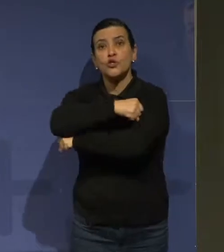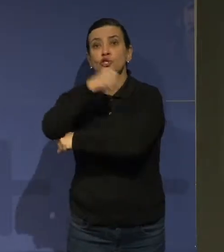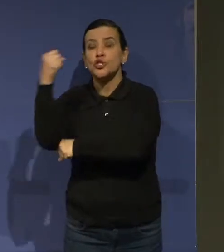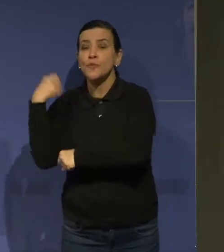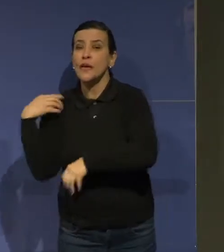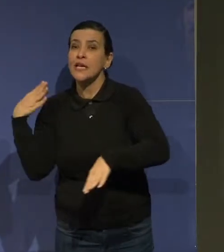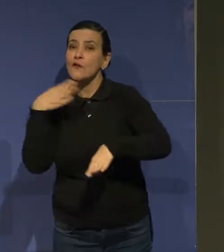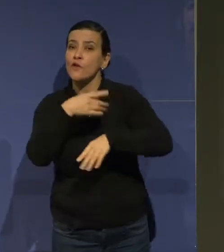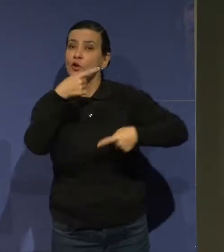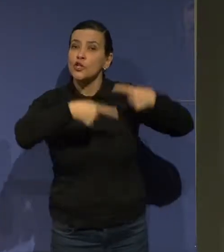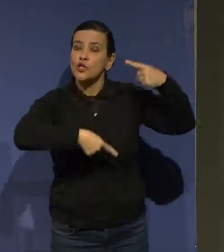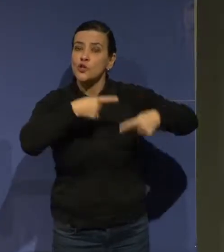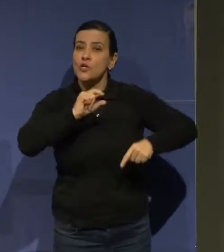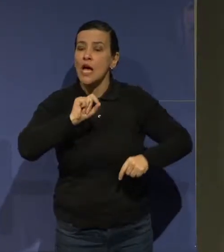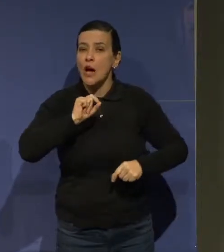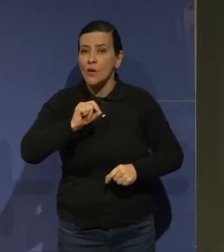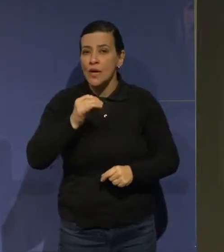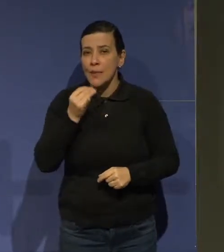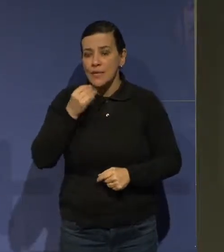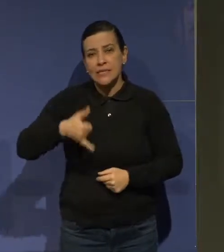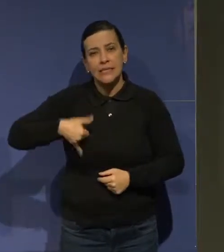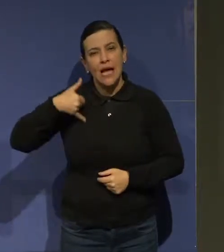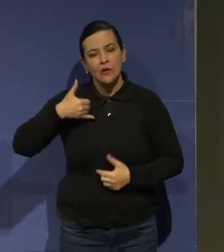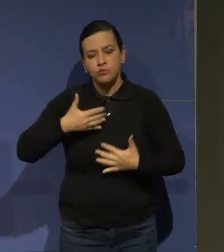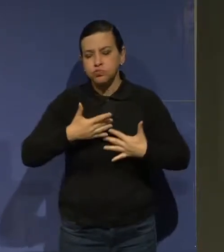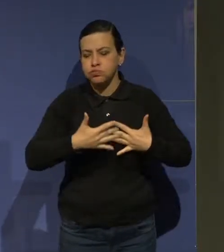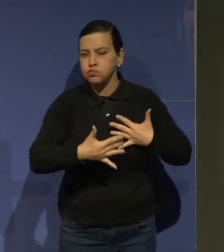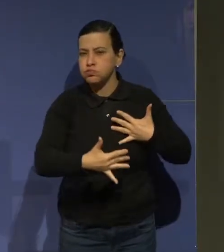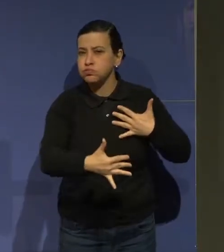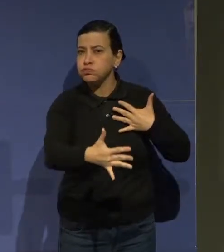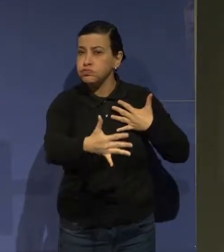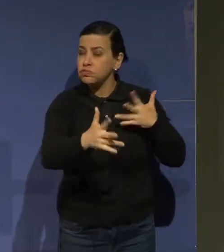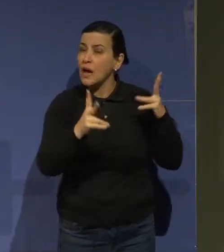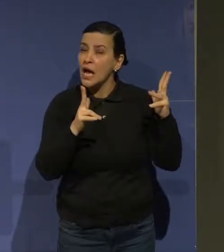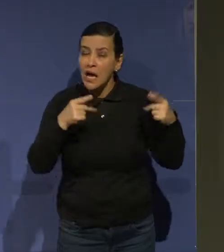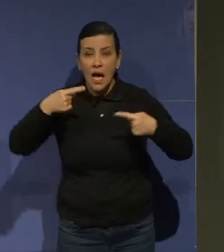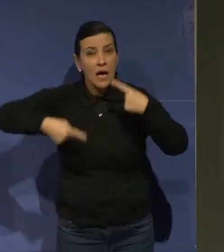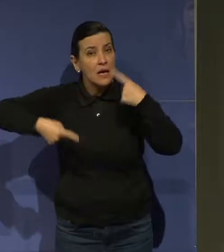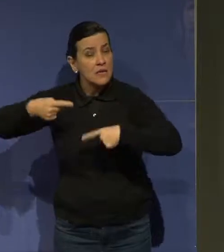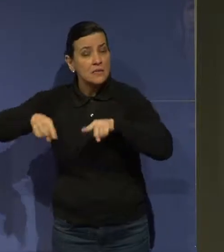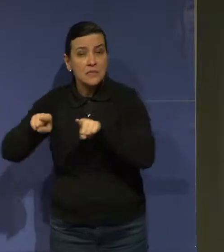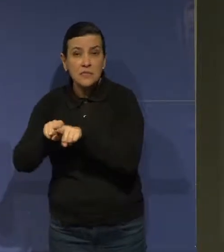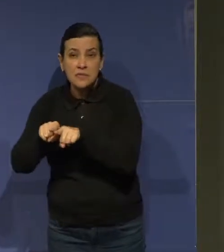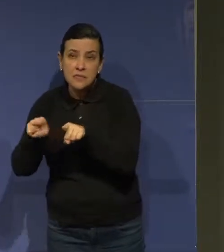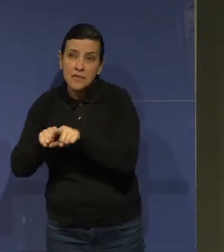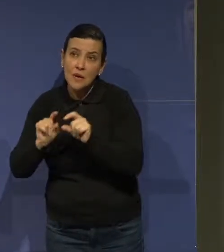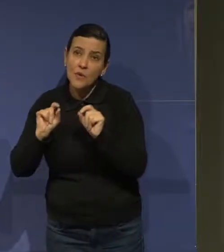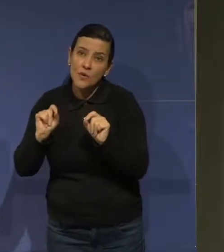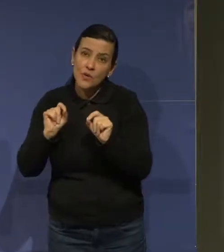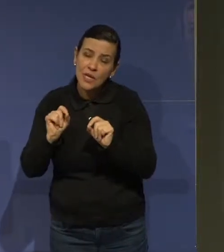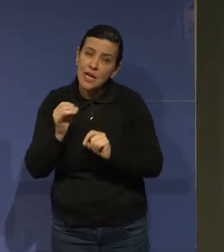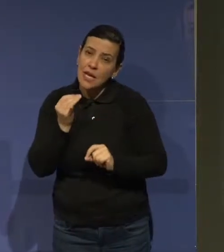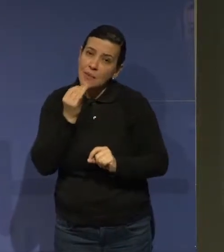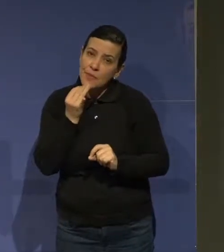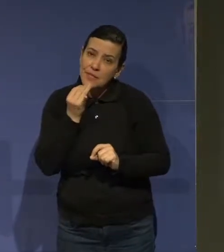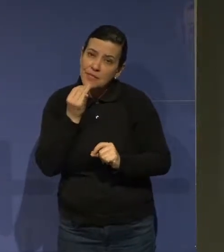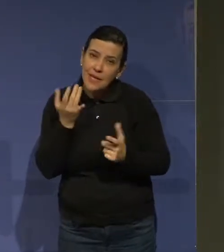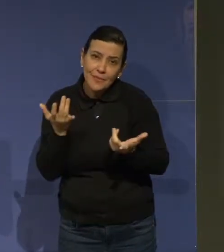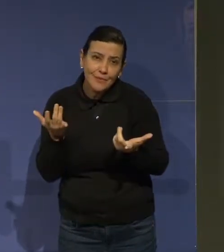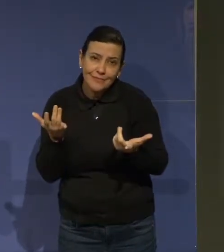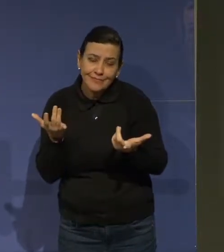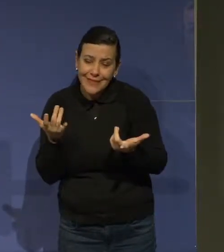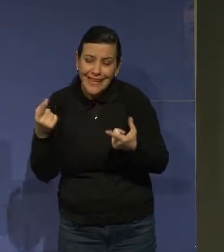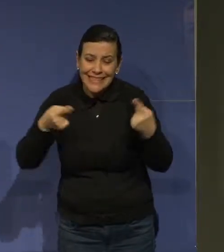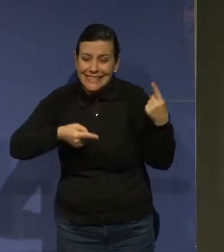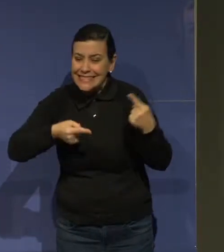longevidade. E a mesma discussão está acontecendo com relação aos longevos. Não dá para